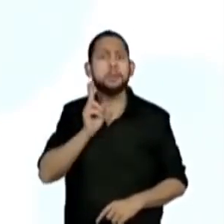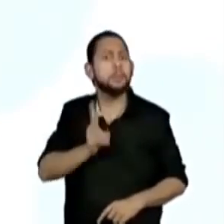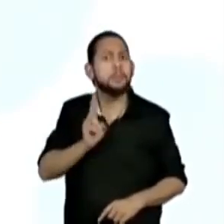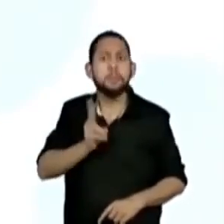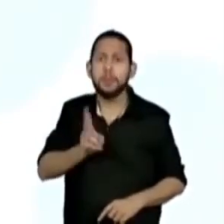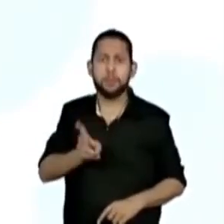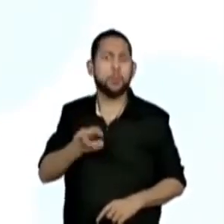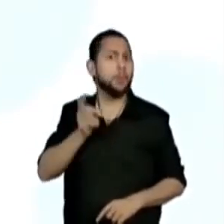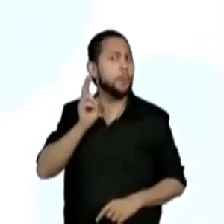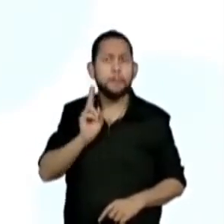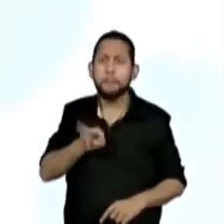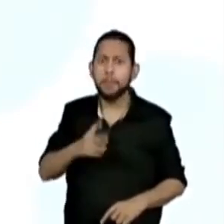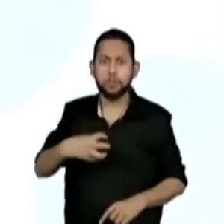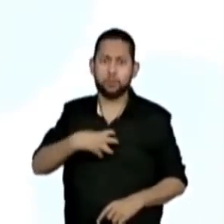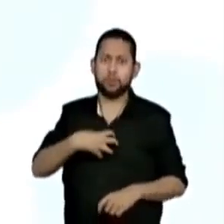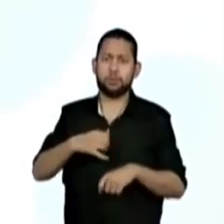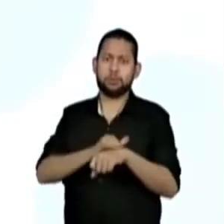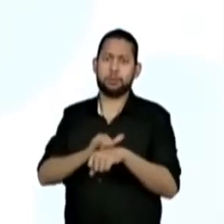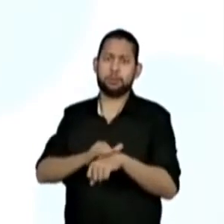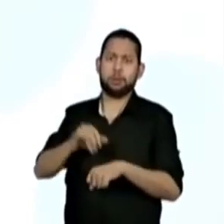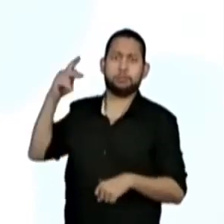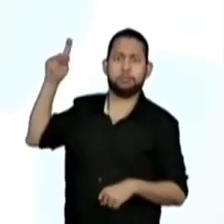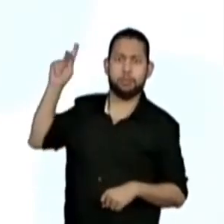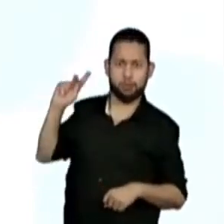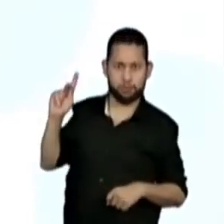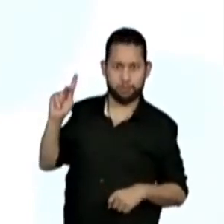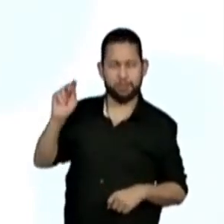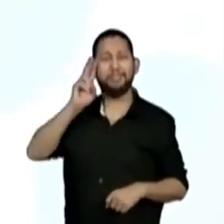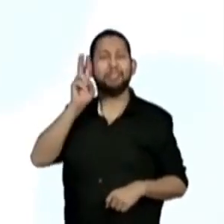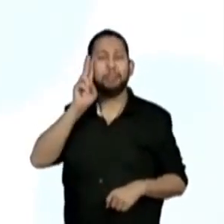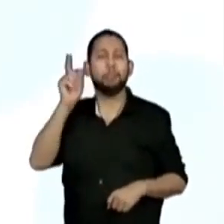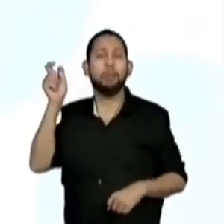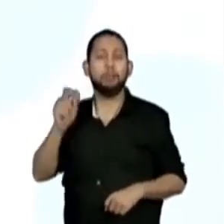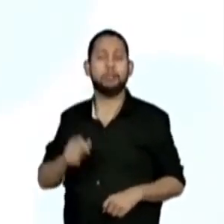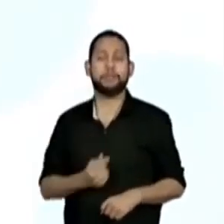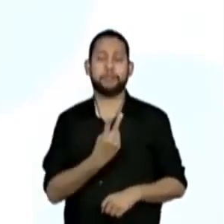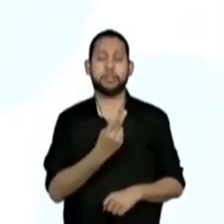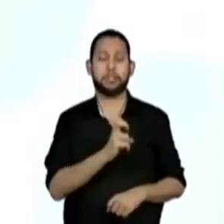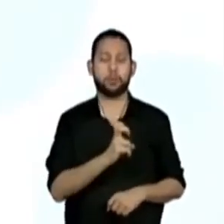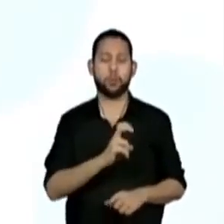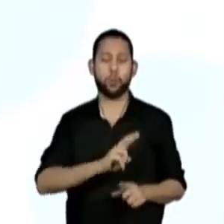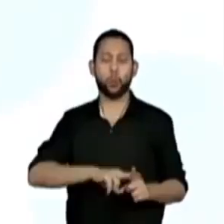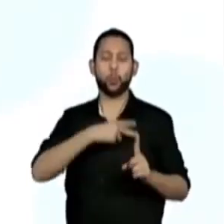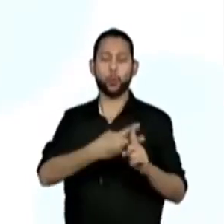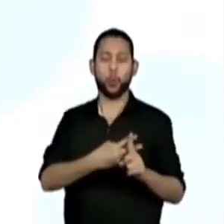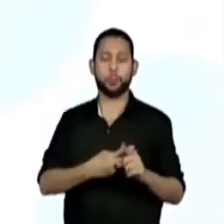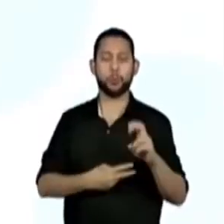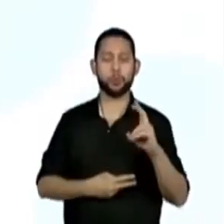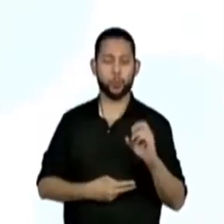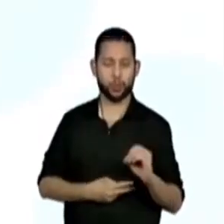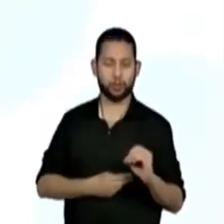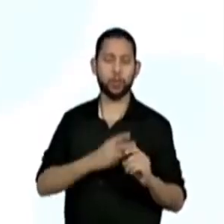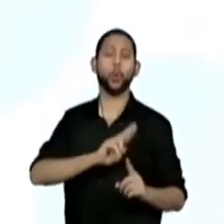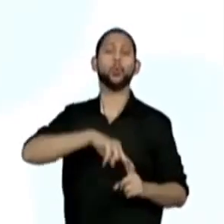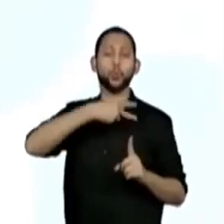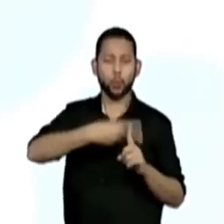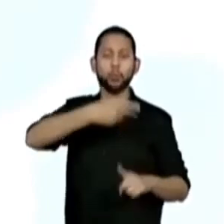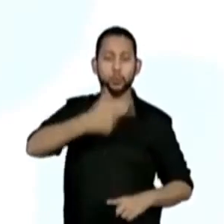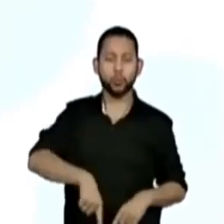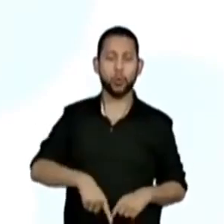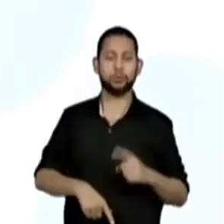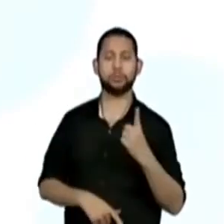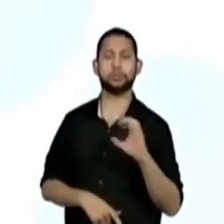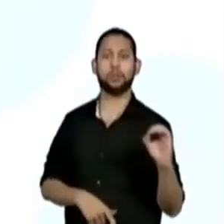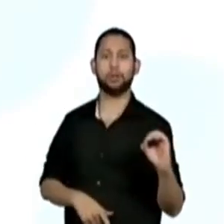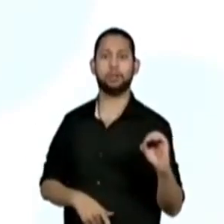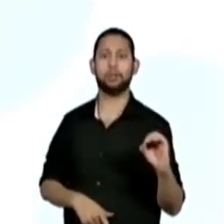procedimento que foi sugerido, ok? Então vamos lá. O dobro.